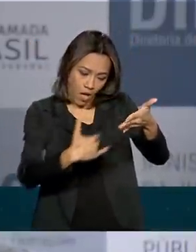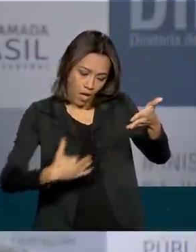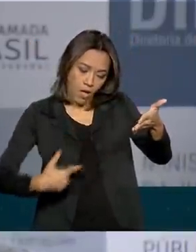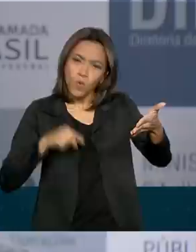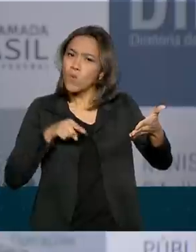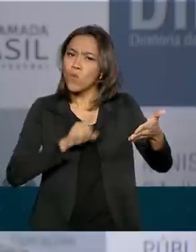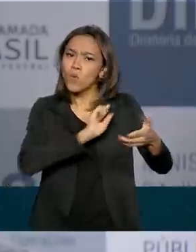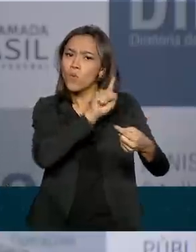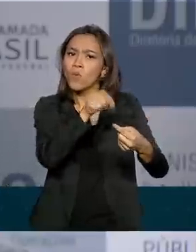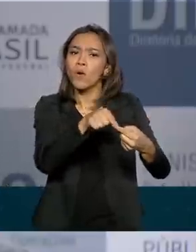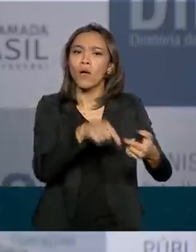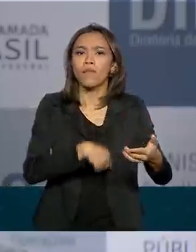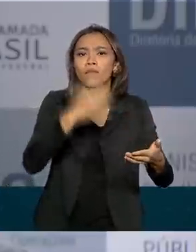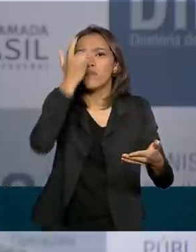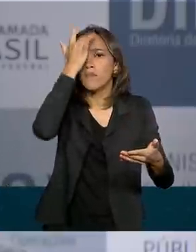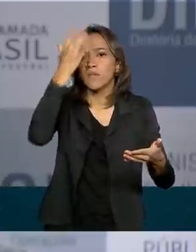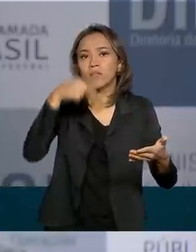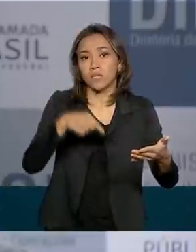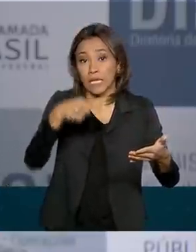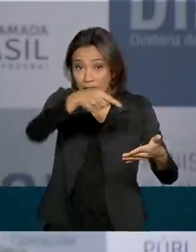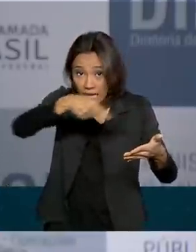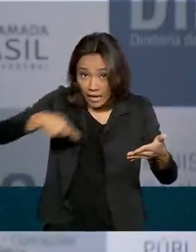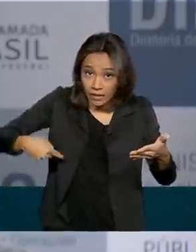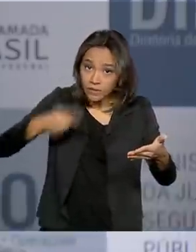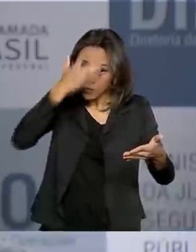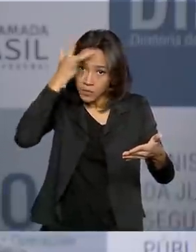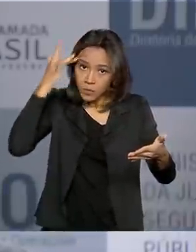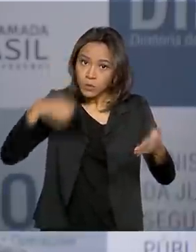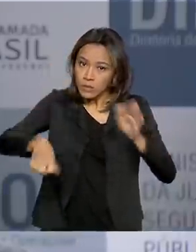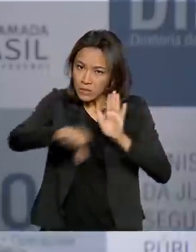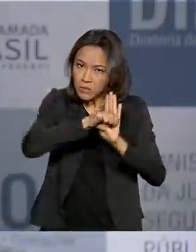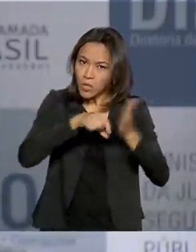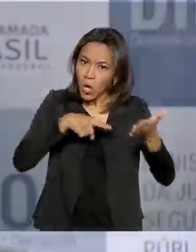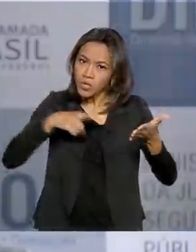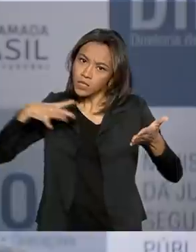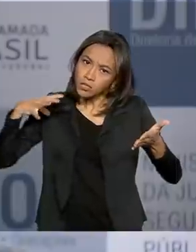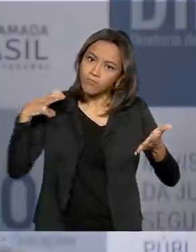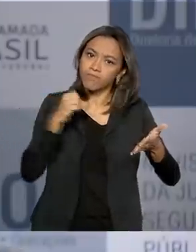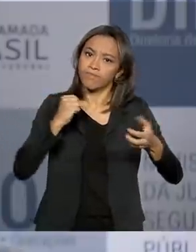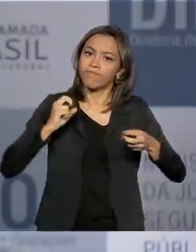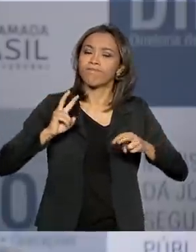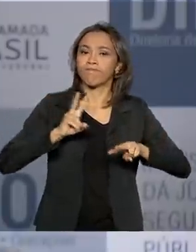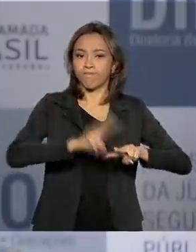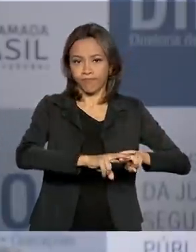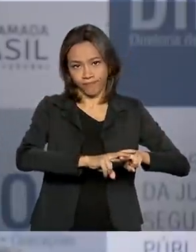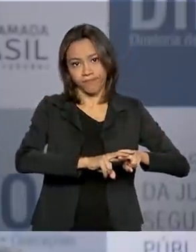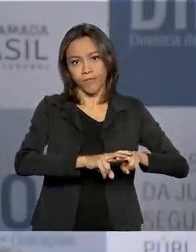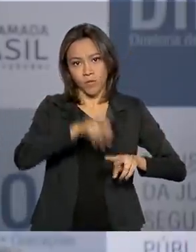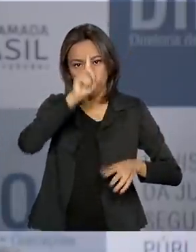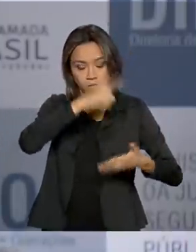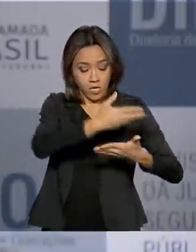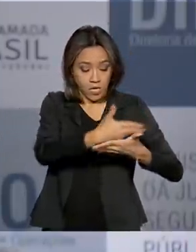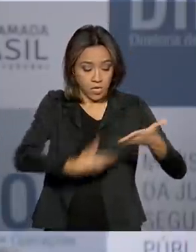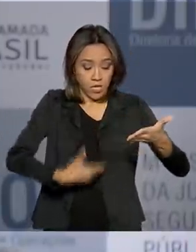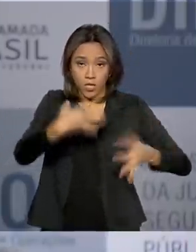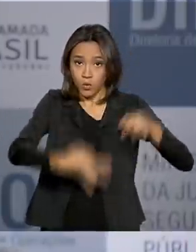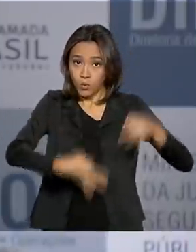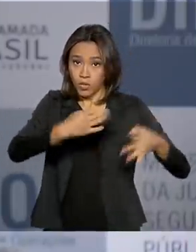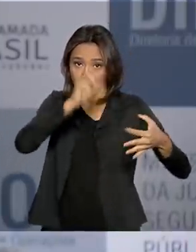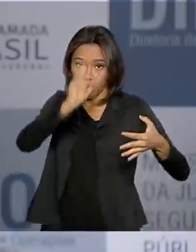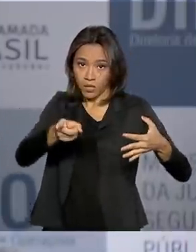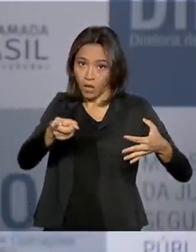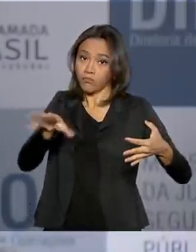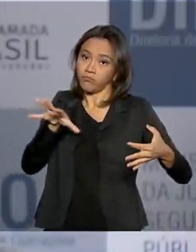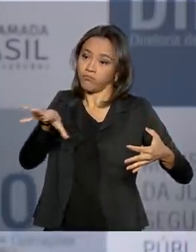facilitar que esses indivíduos sejam encontrados, que os mandados de prisão sejam cumpridos